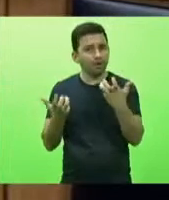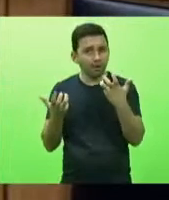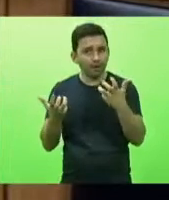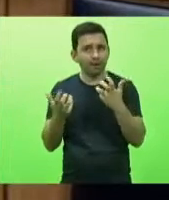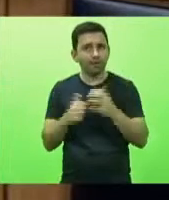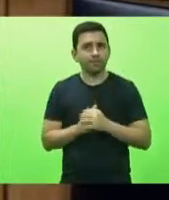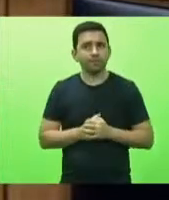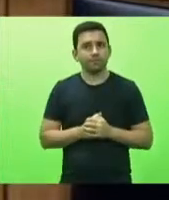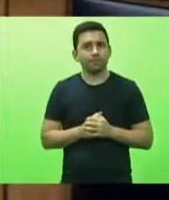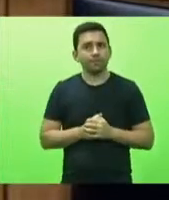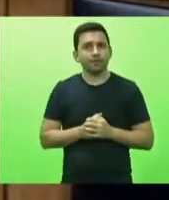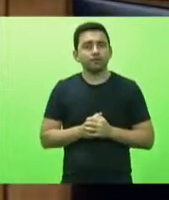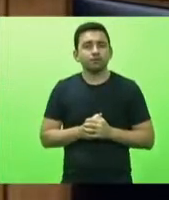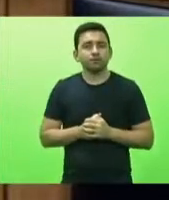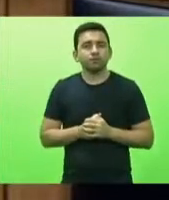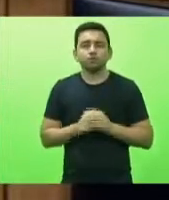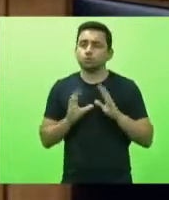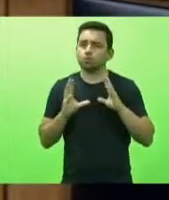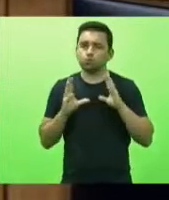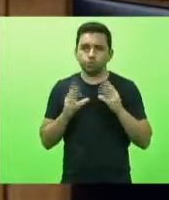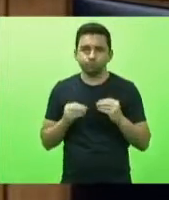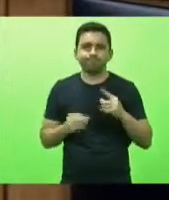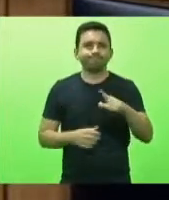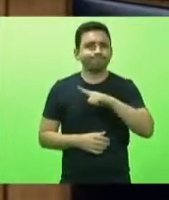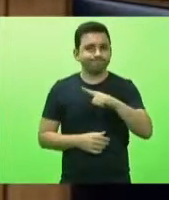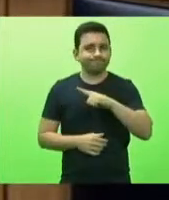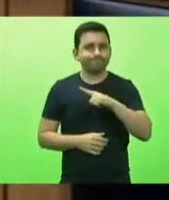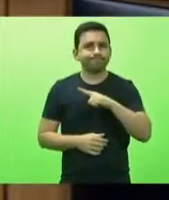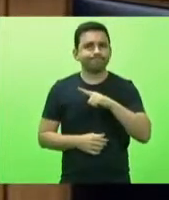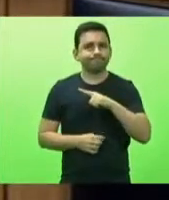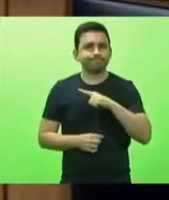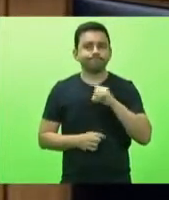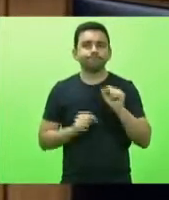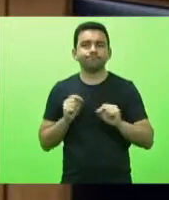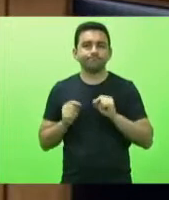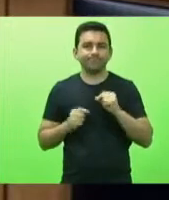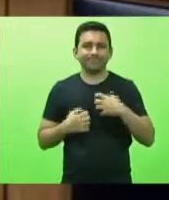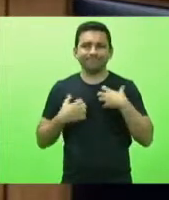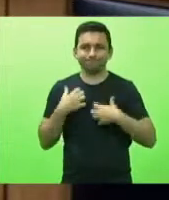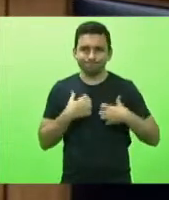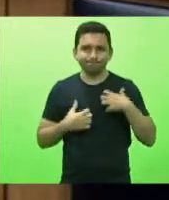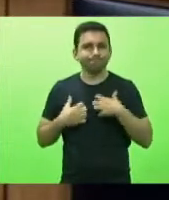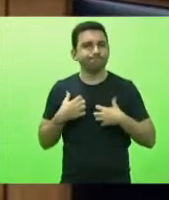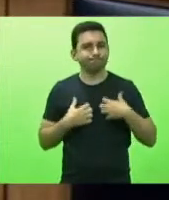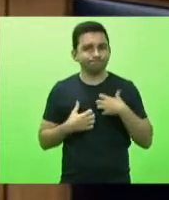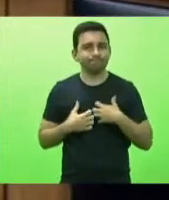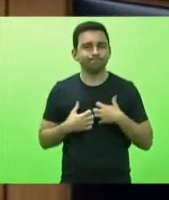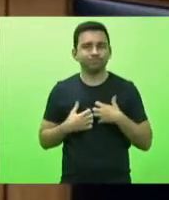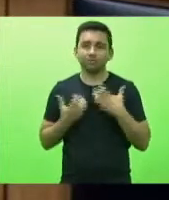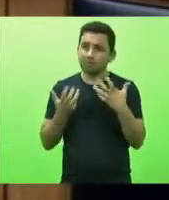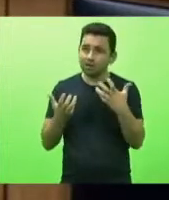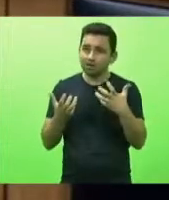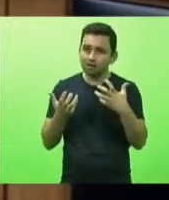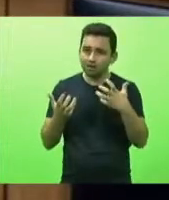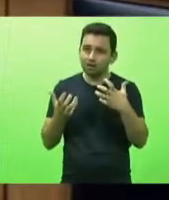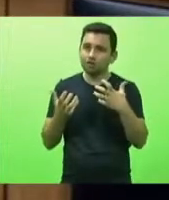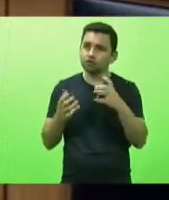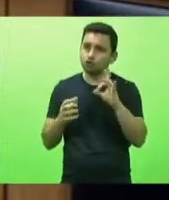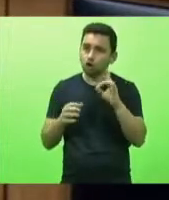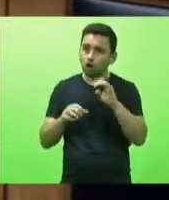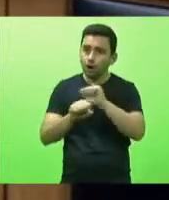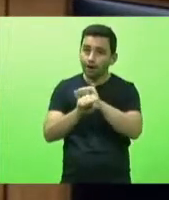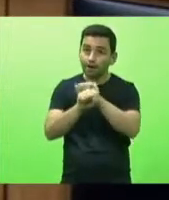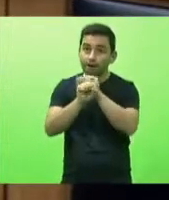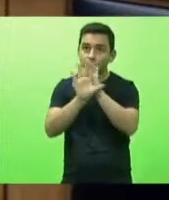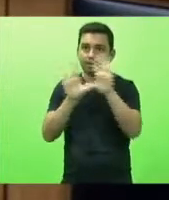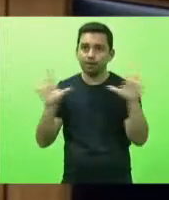isso faz com que todos nós tenhamos essa ansiedade então eu queria deixar bem claro